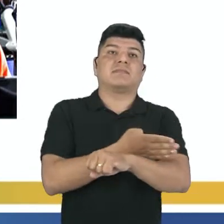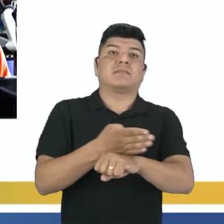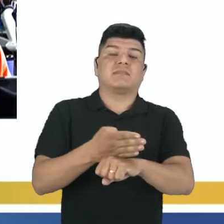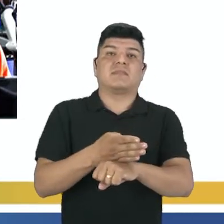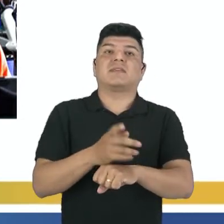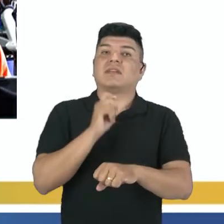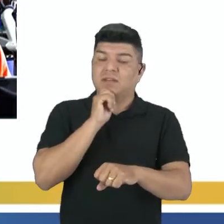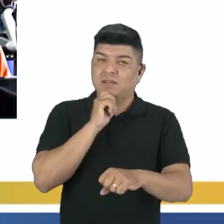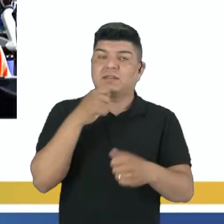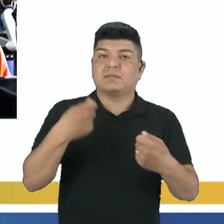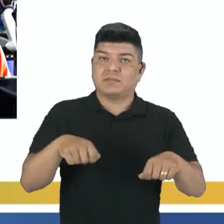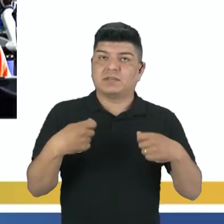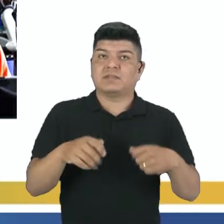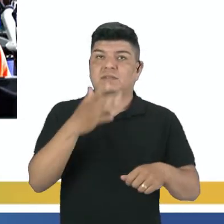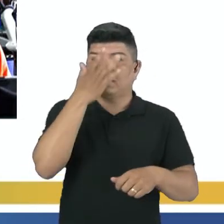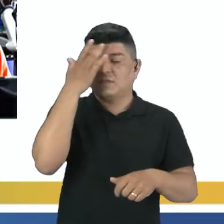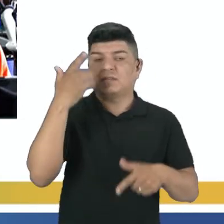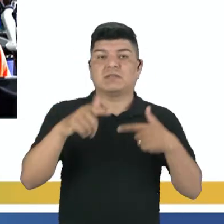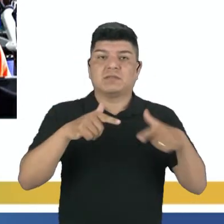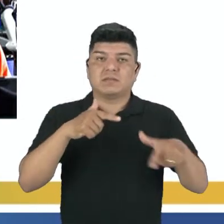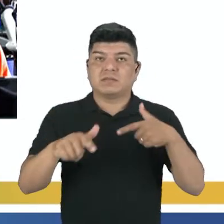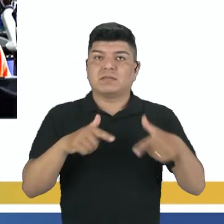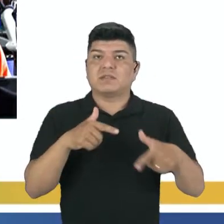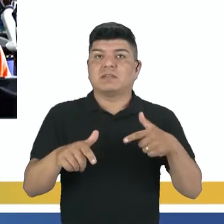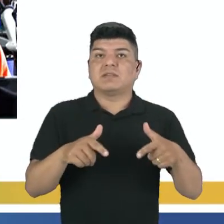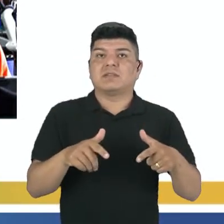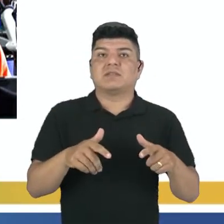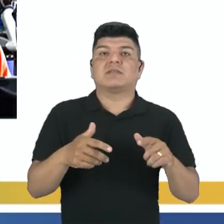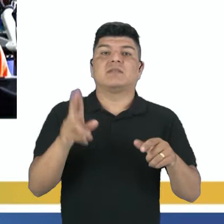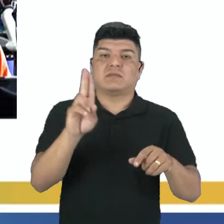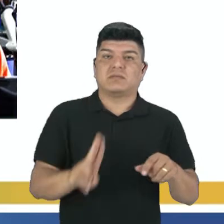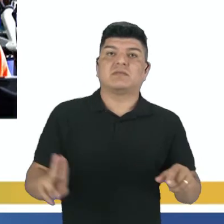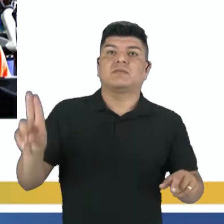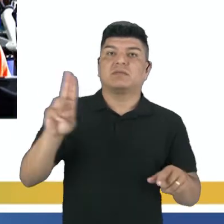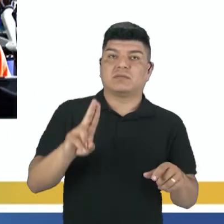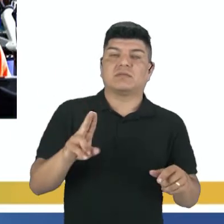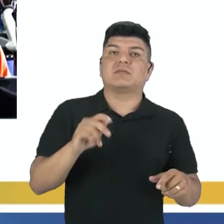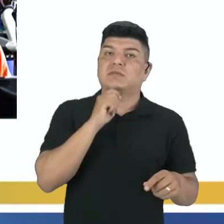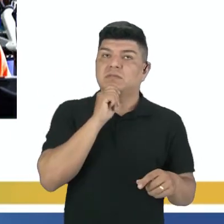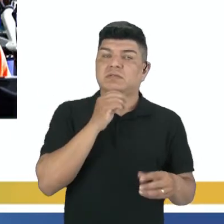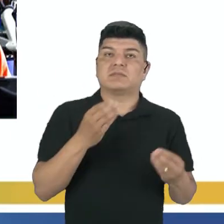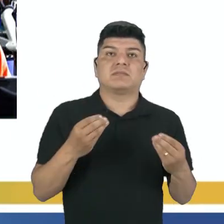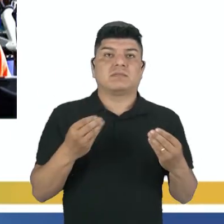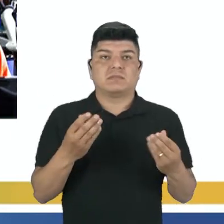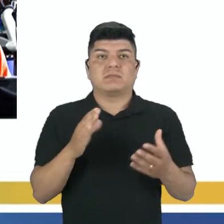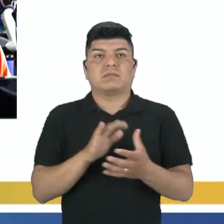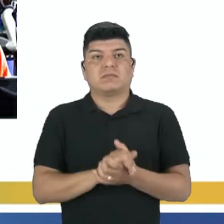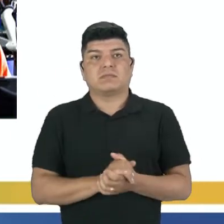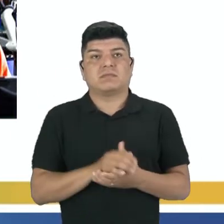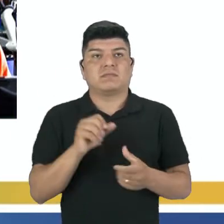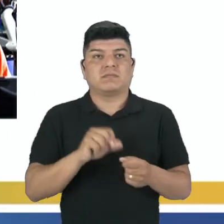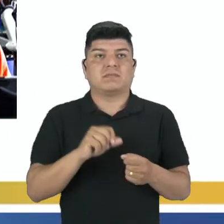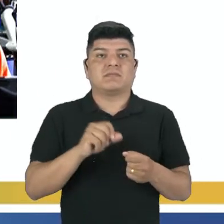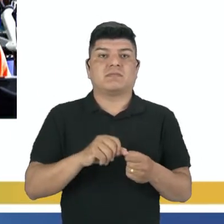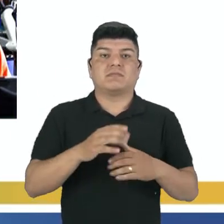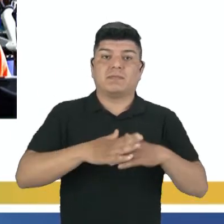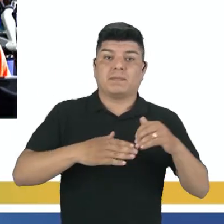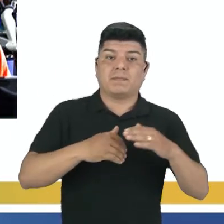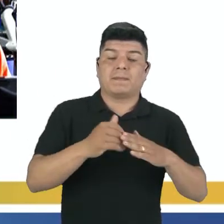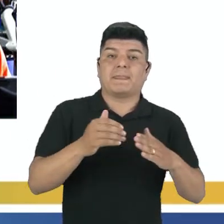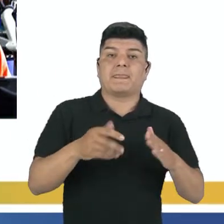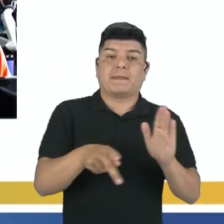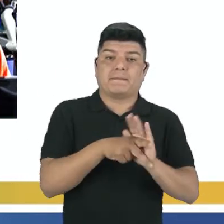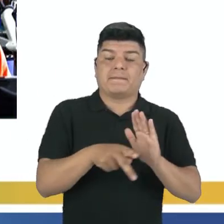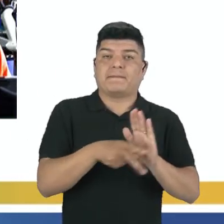aquelas que ainda contam com uma grande quantidade de mão de obra. Que ainda se utiliza muita aquela questão de fazer manualmente alguns